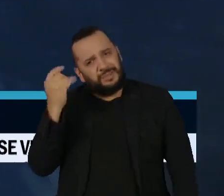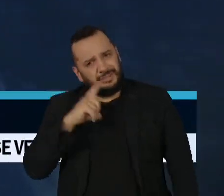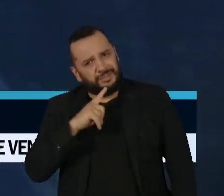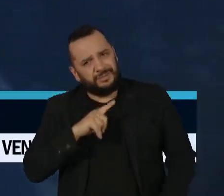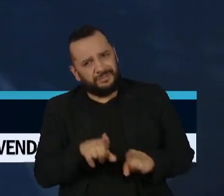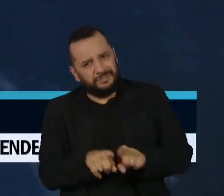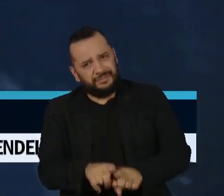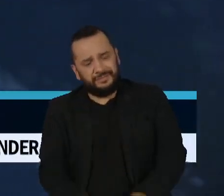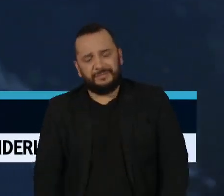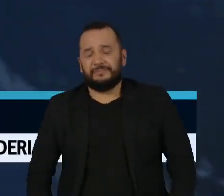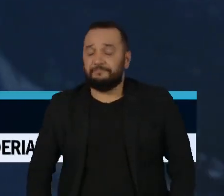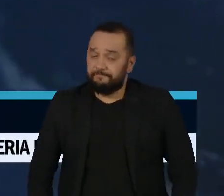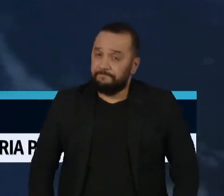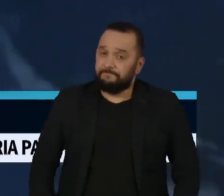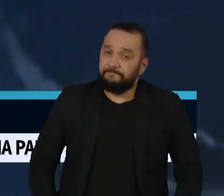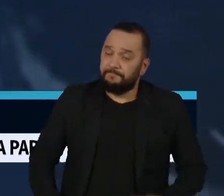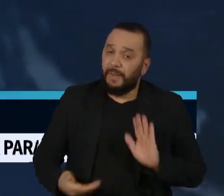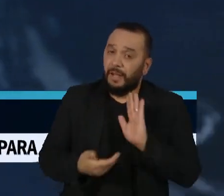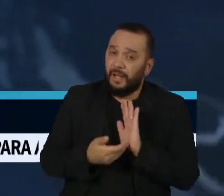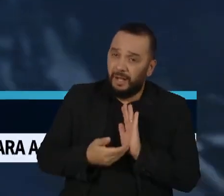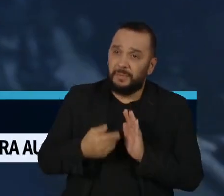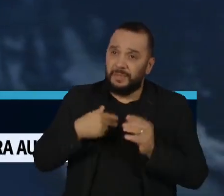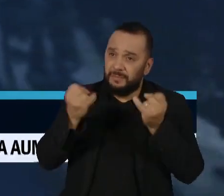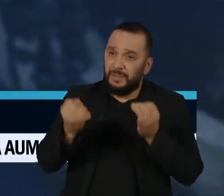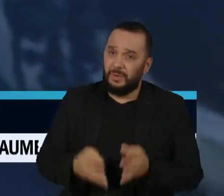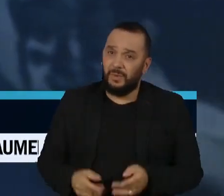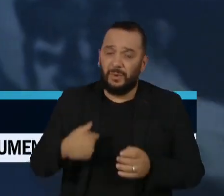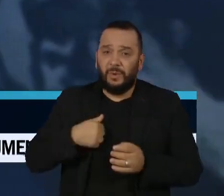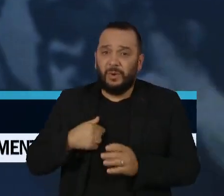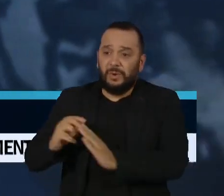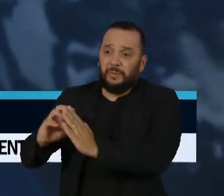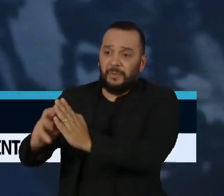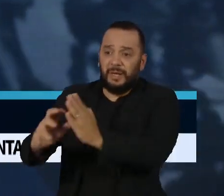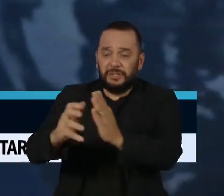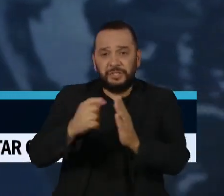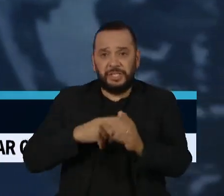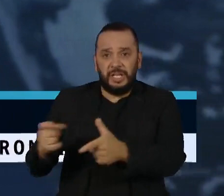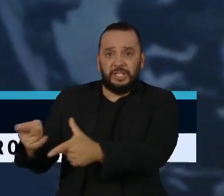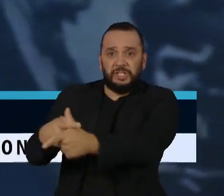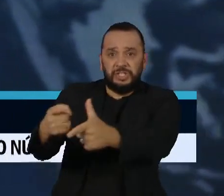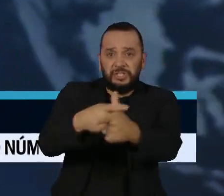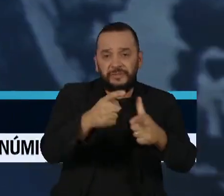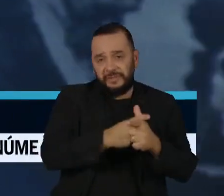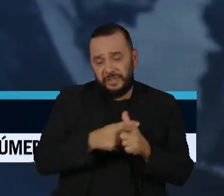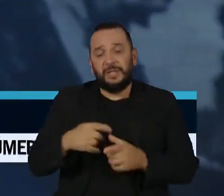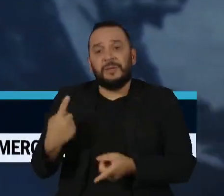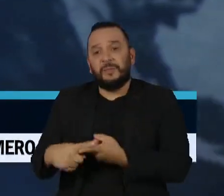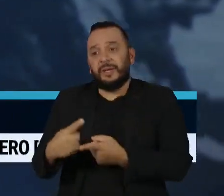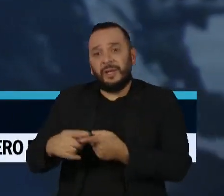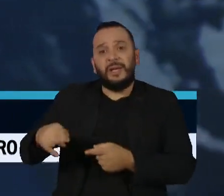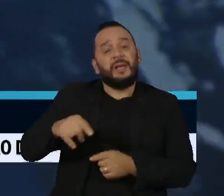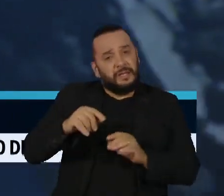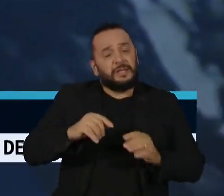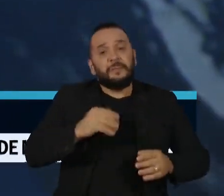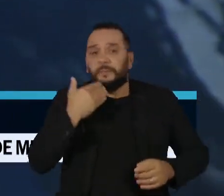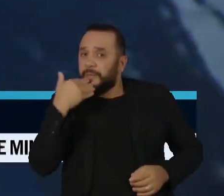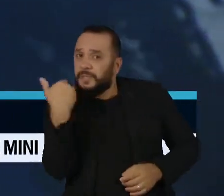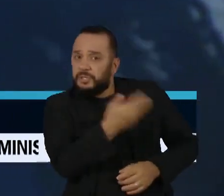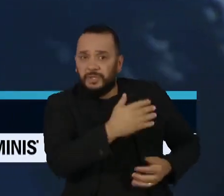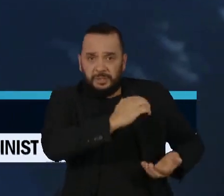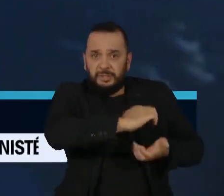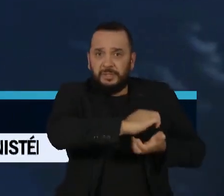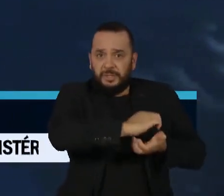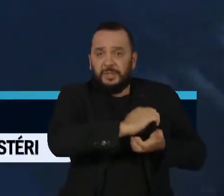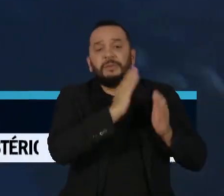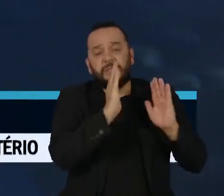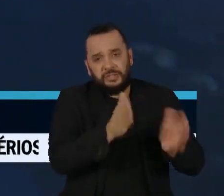A Câmara dos Deputados alegou o endividamento dos partidos ao pedir para o Supremo Tribunal Federal que mantenha a chamada PEC